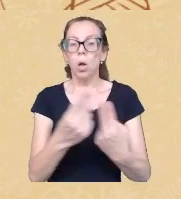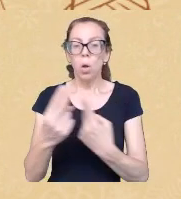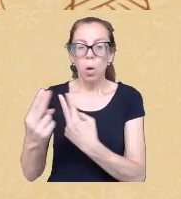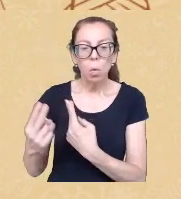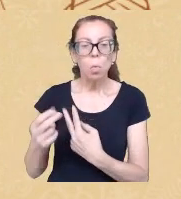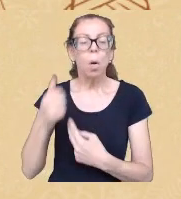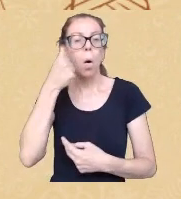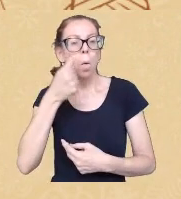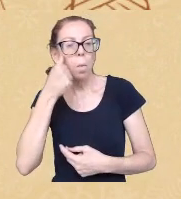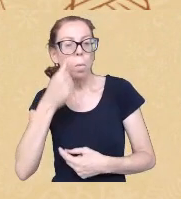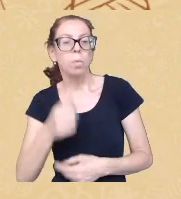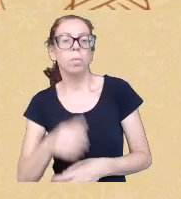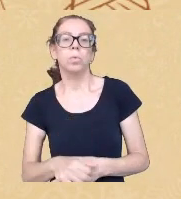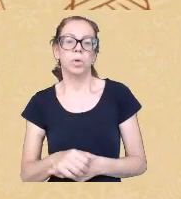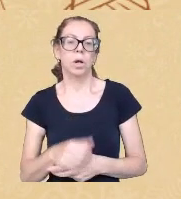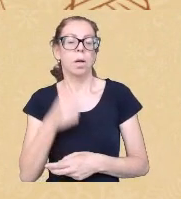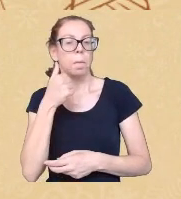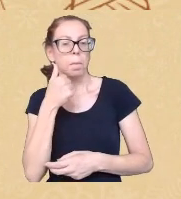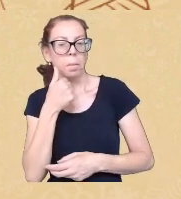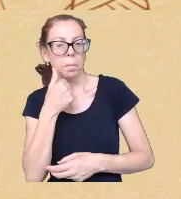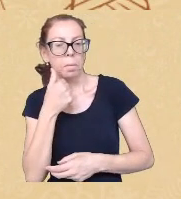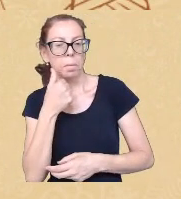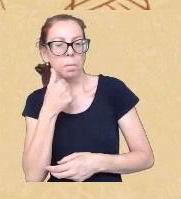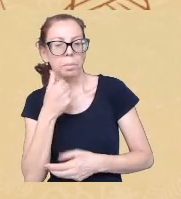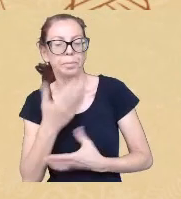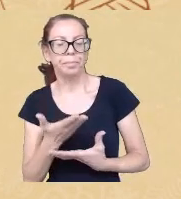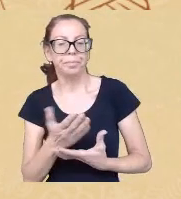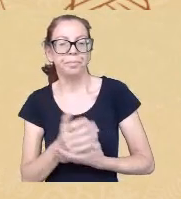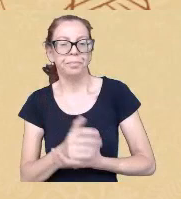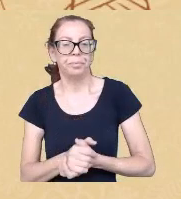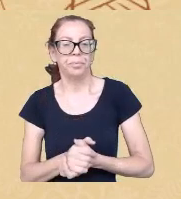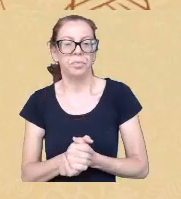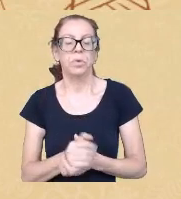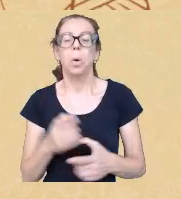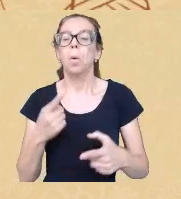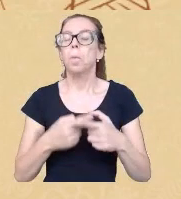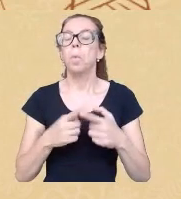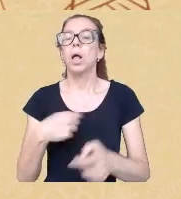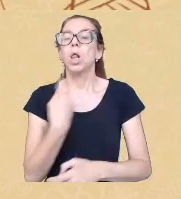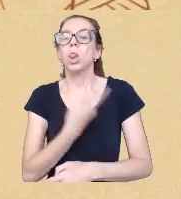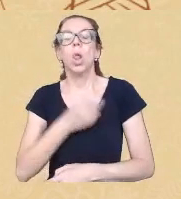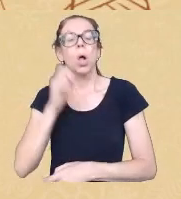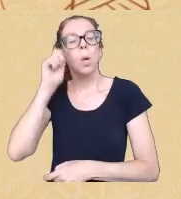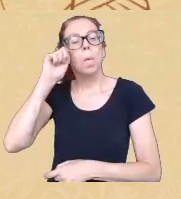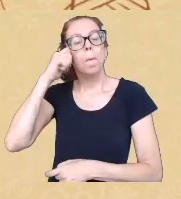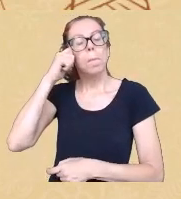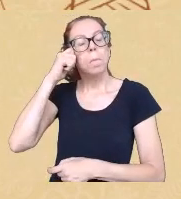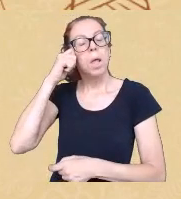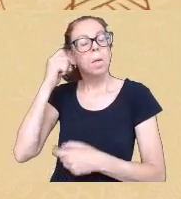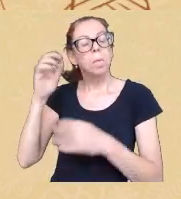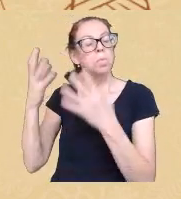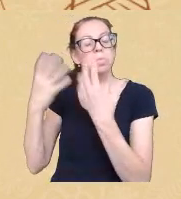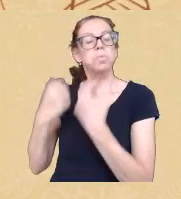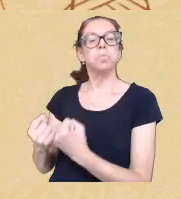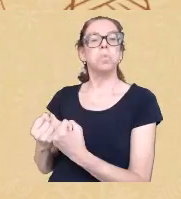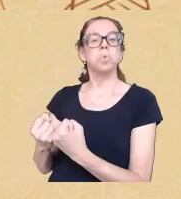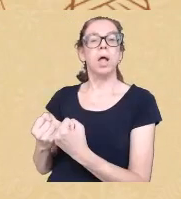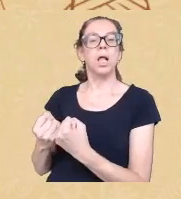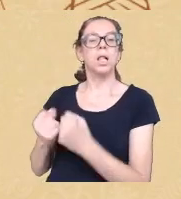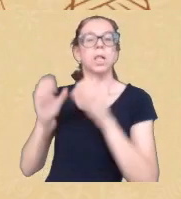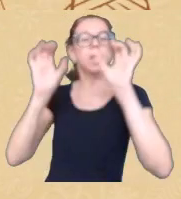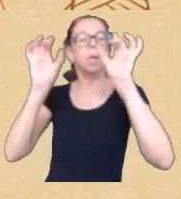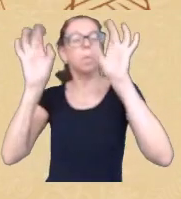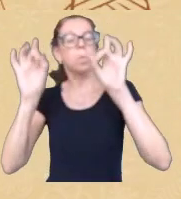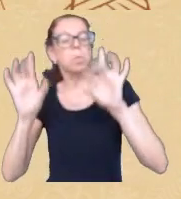dominante recebem e por que que nós não recebemos quem é que olha para esse corpo território